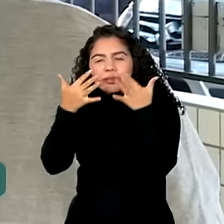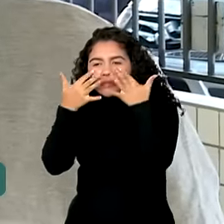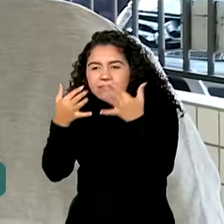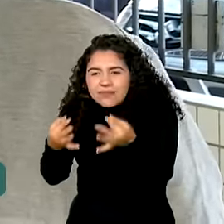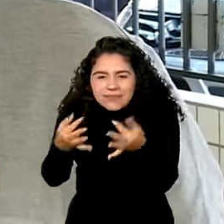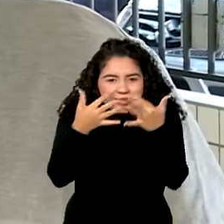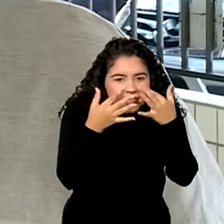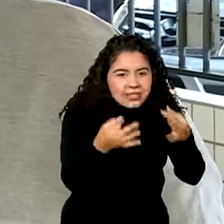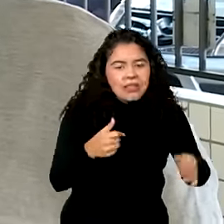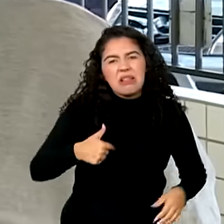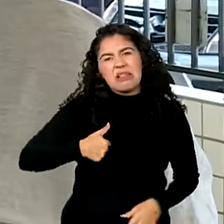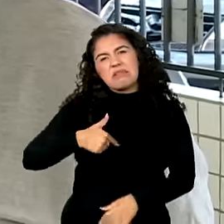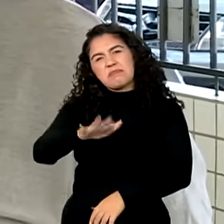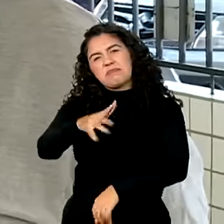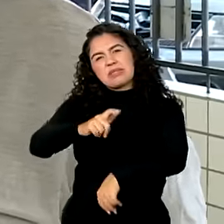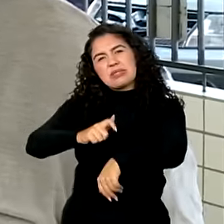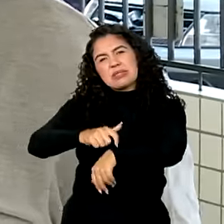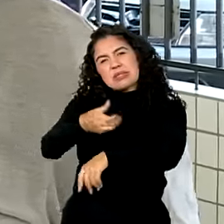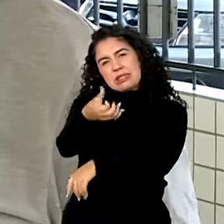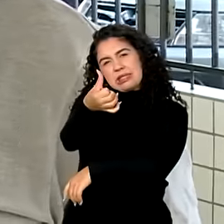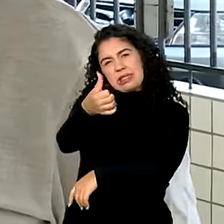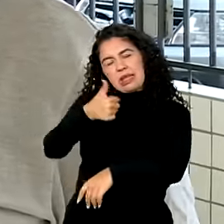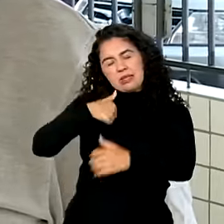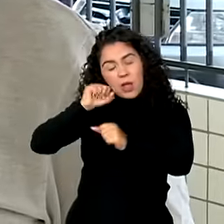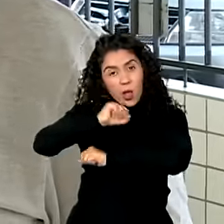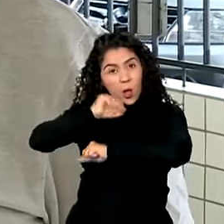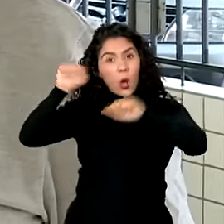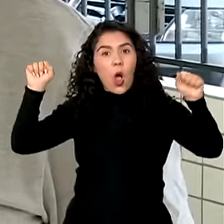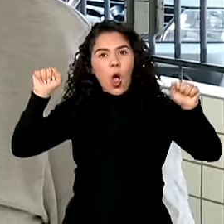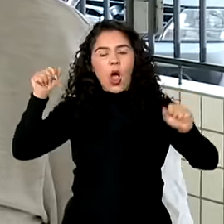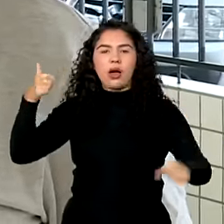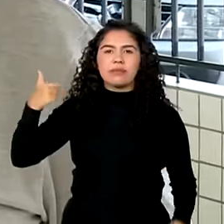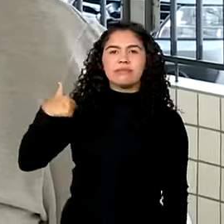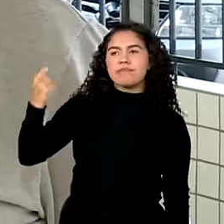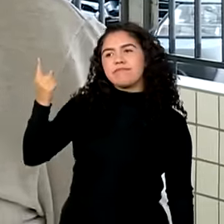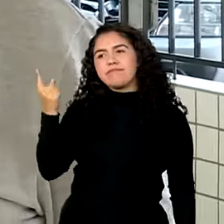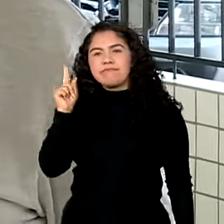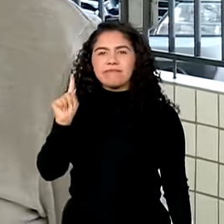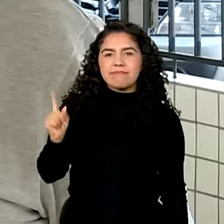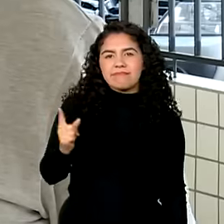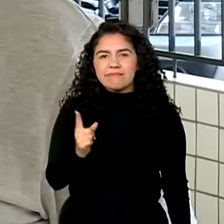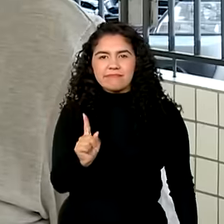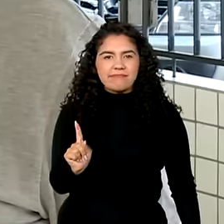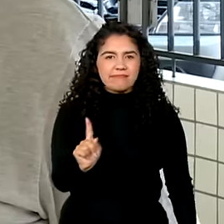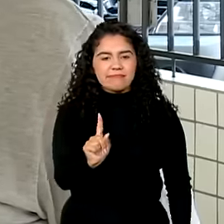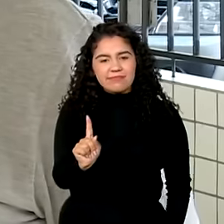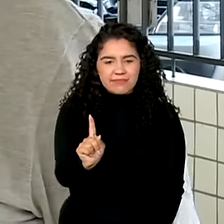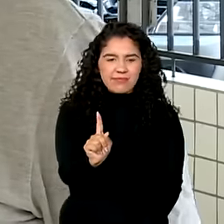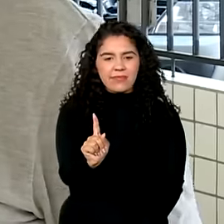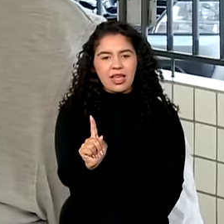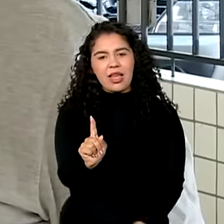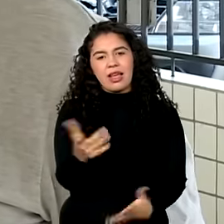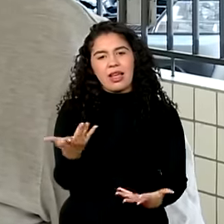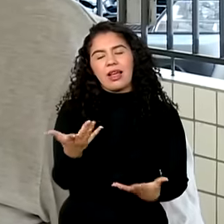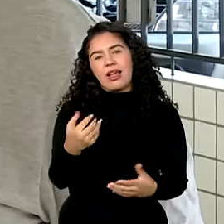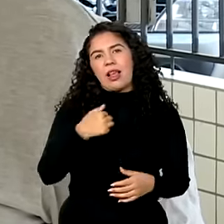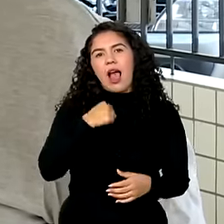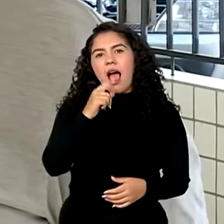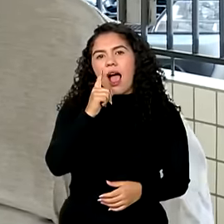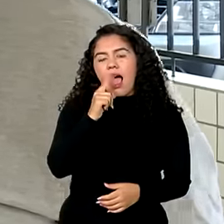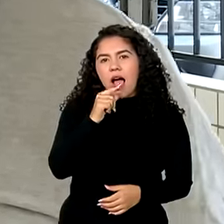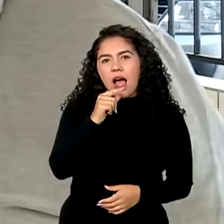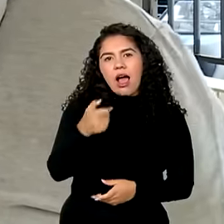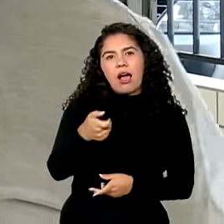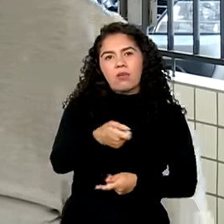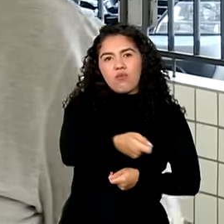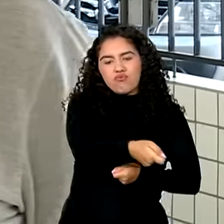de seis horas, aí começo, desço aqui para baixo do bloco aqui, vou fazer, botar água para